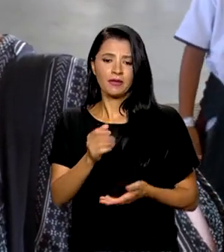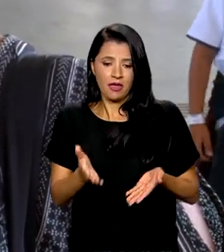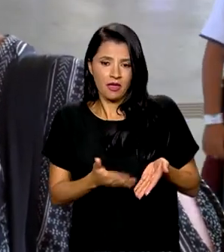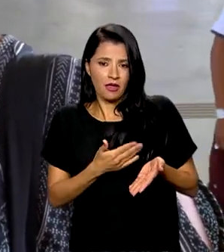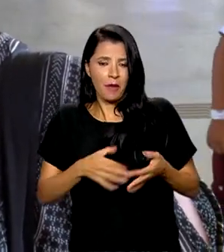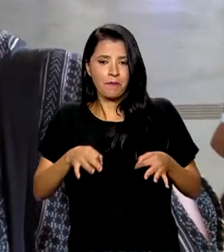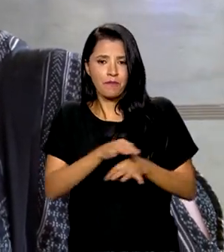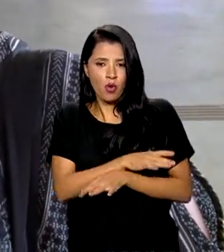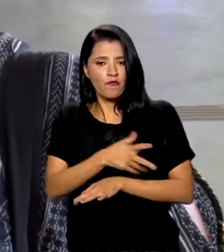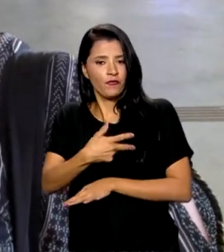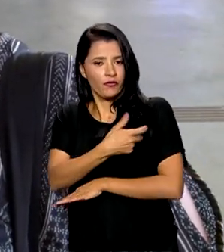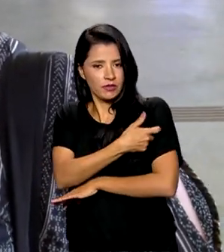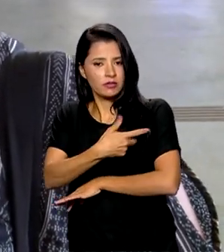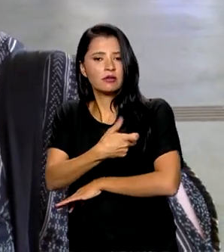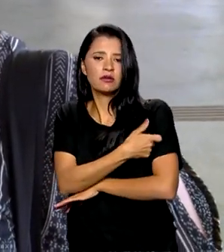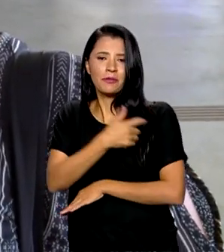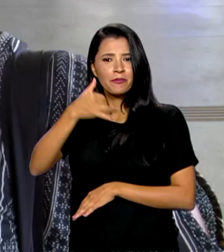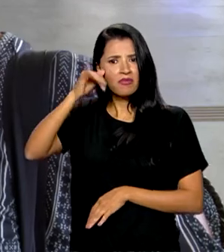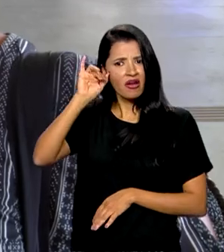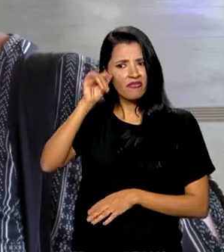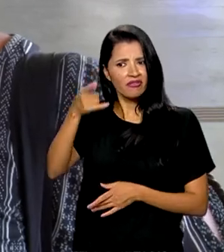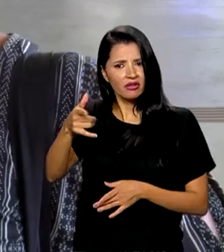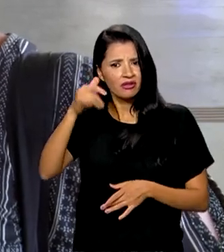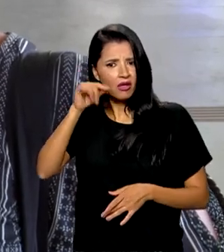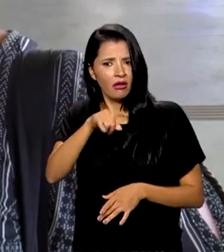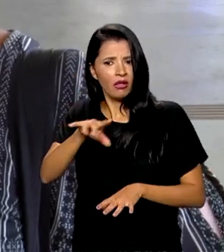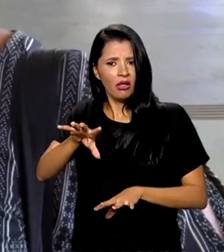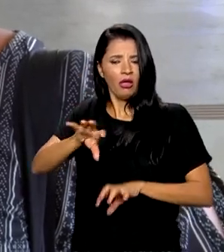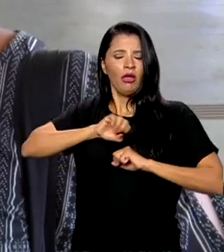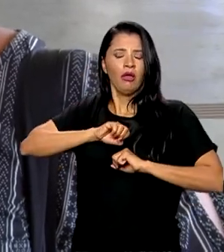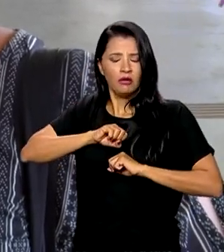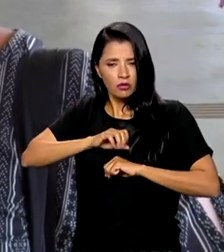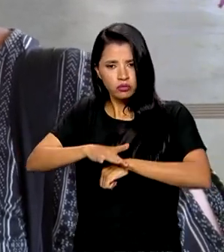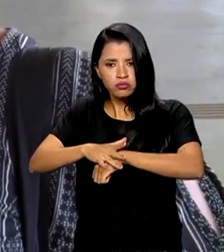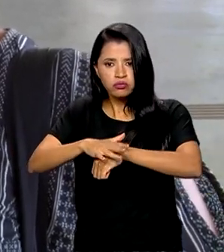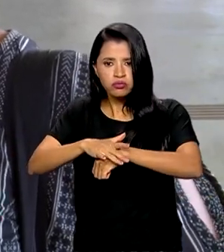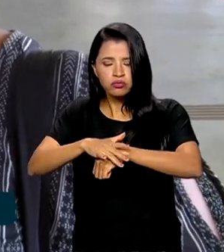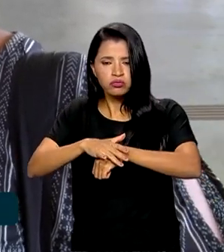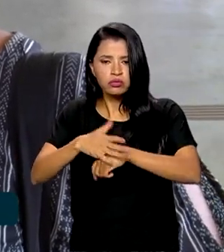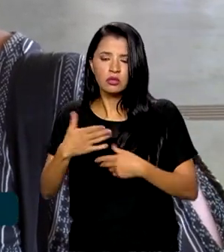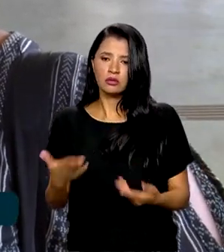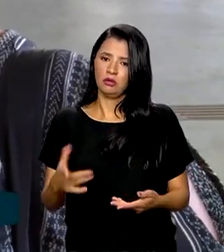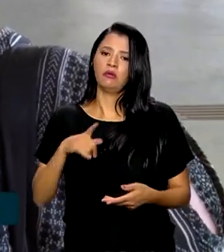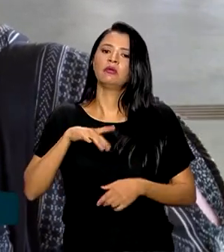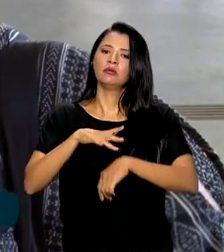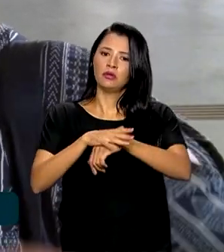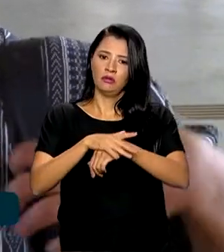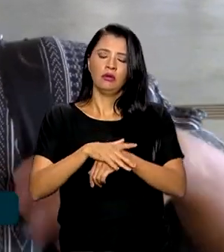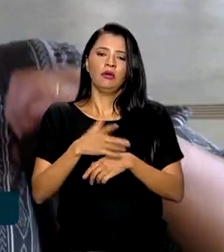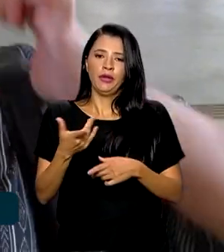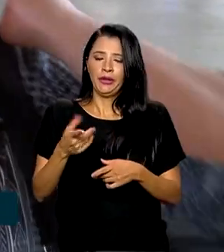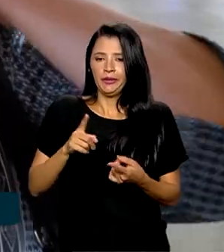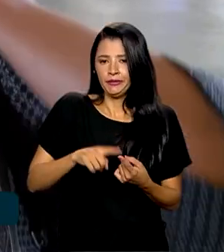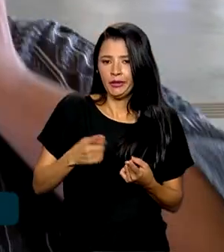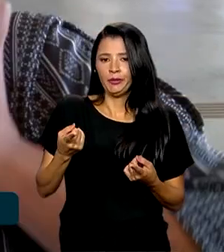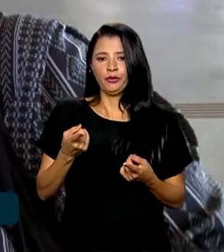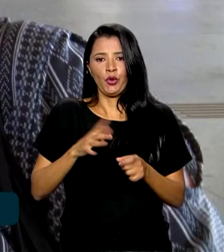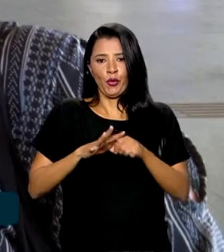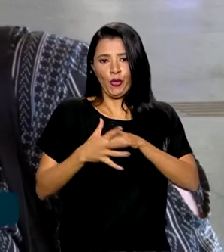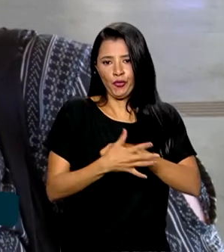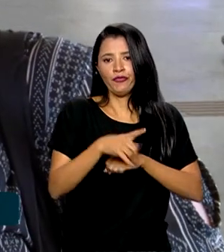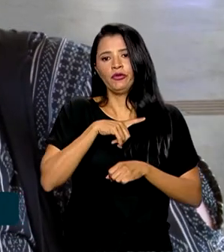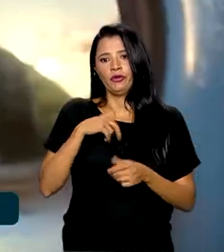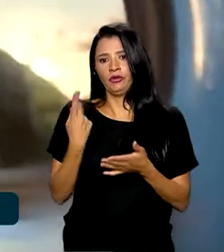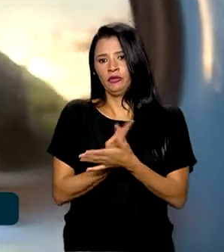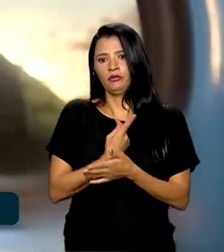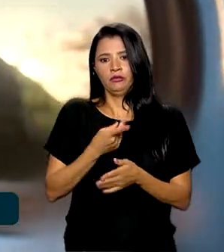em dias, a vacinação em dias, para evitar, evitar que ele pegue uma doença, né, pegar uma doença contagiosa, tipo o Covid, né, que estava aí